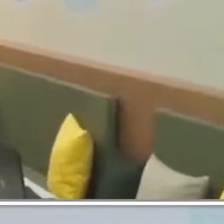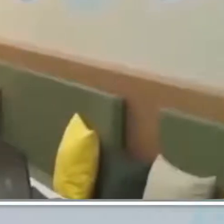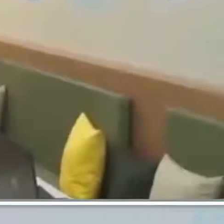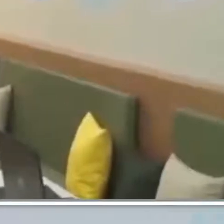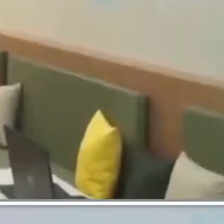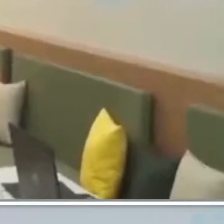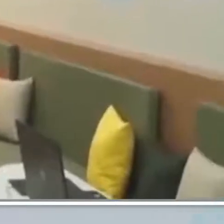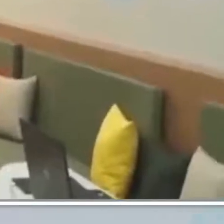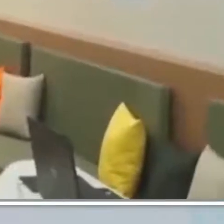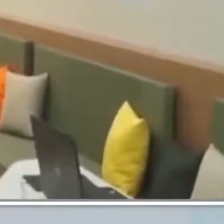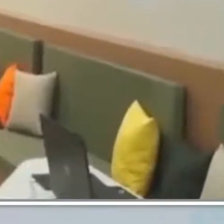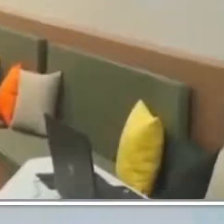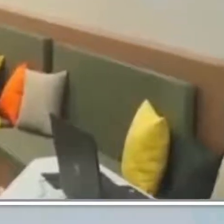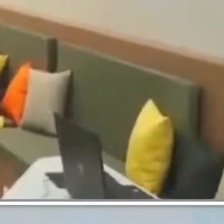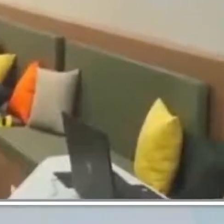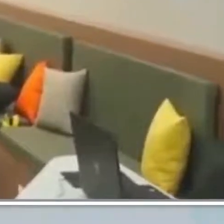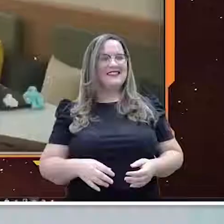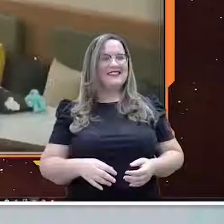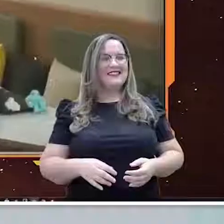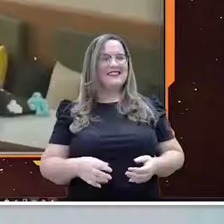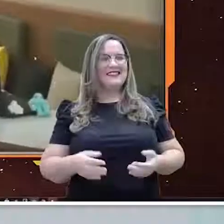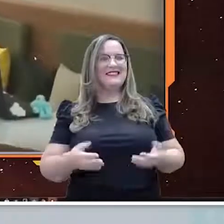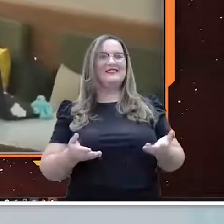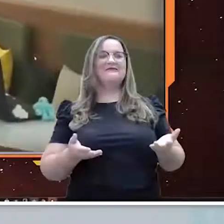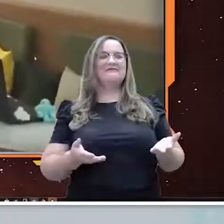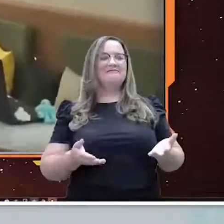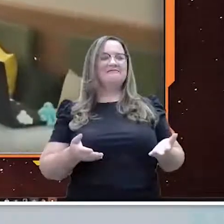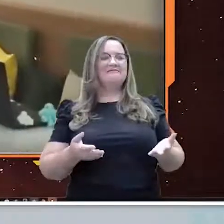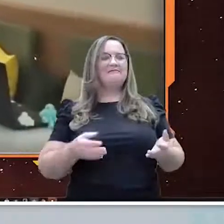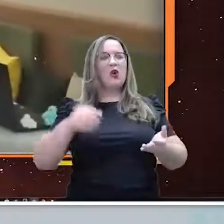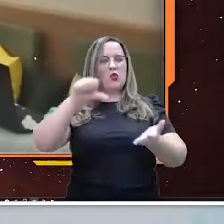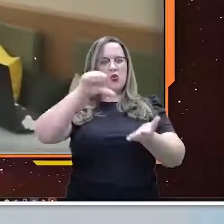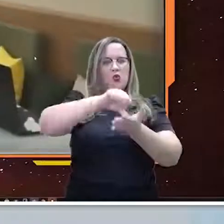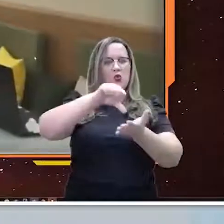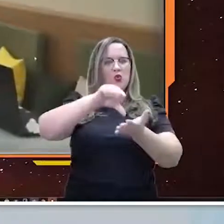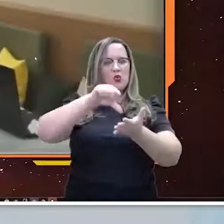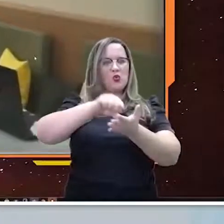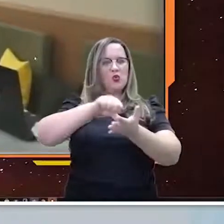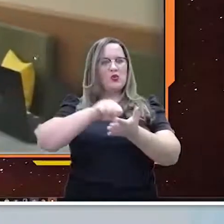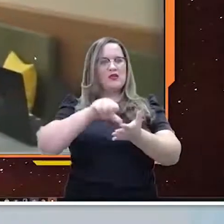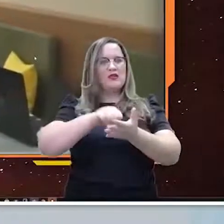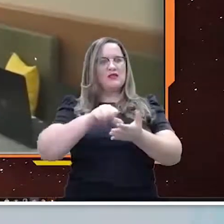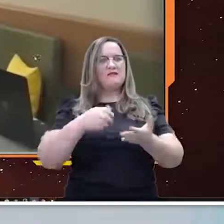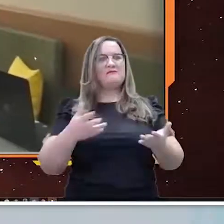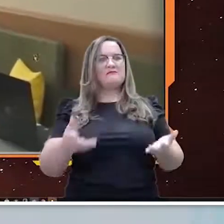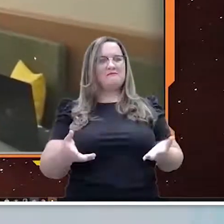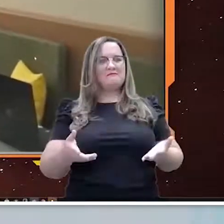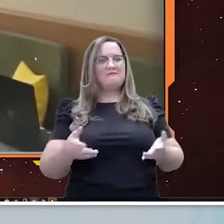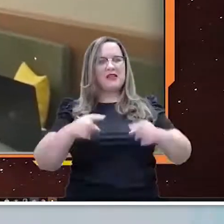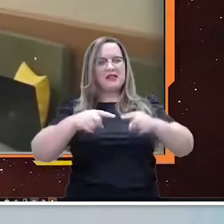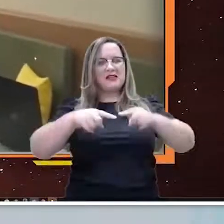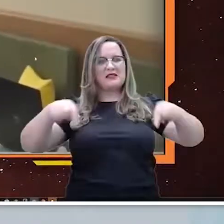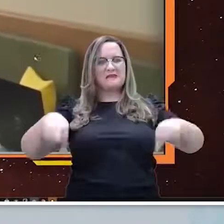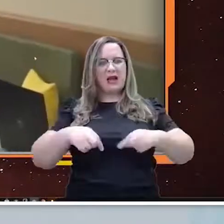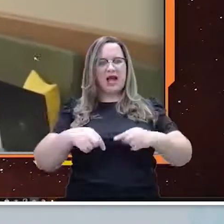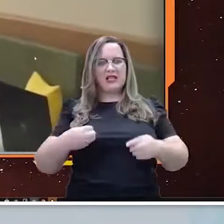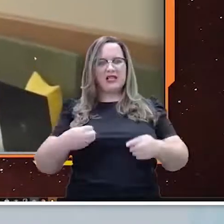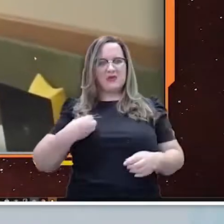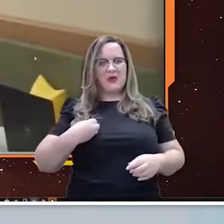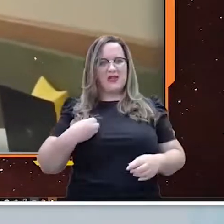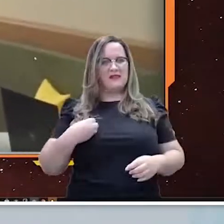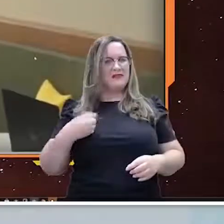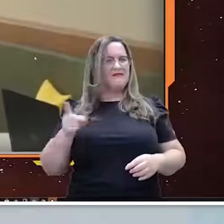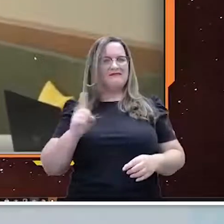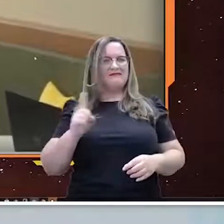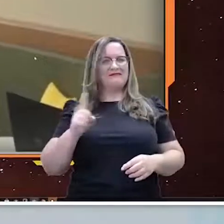ganhou um novo espaço físico. O núcleo é muito mais do que um espaço físico. Ele é uma ideia, ele é um